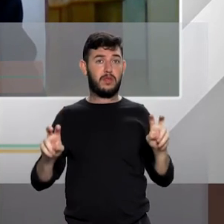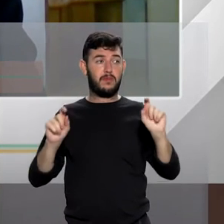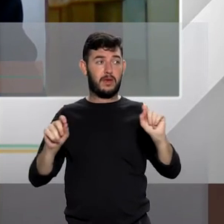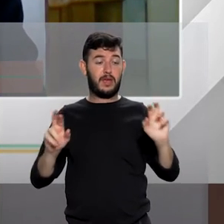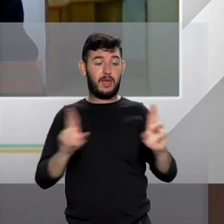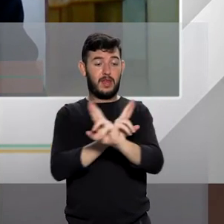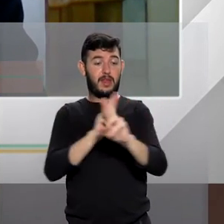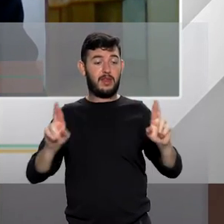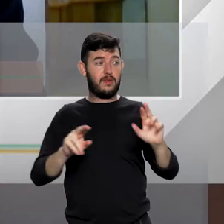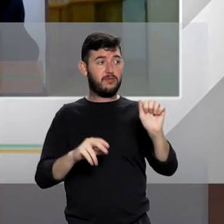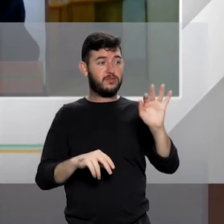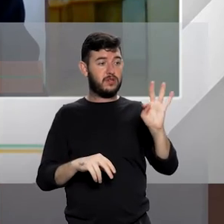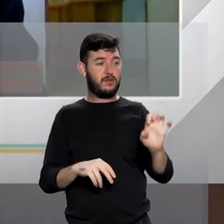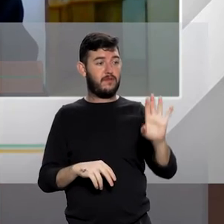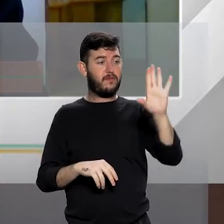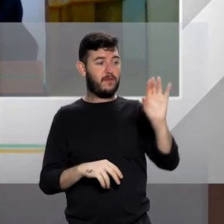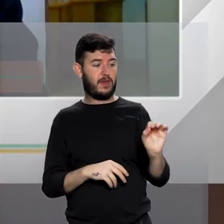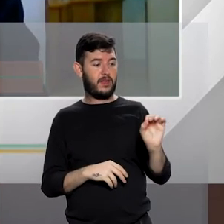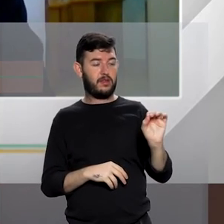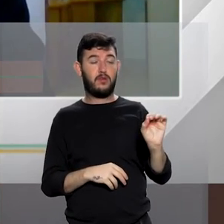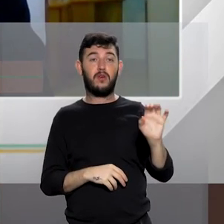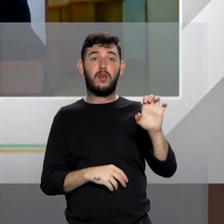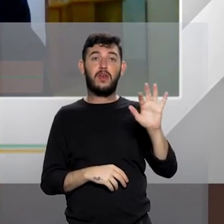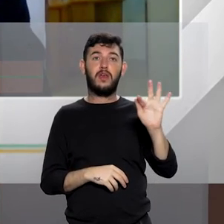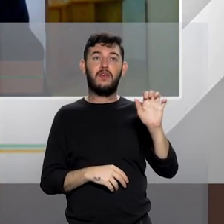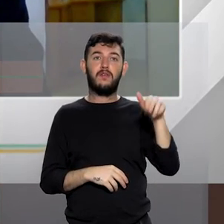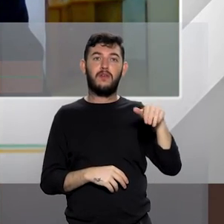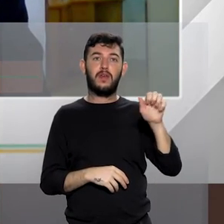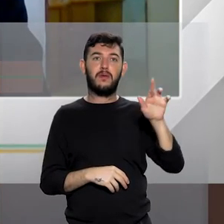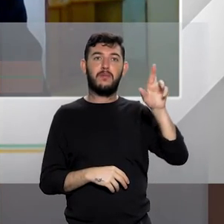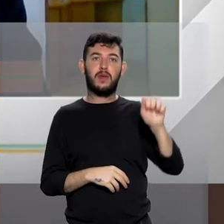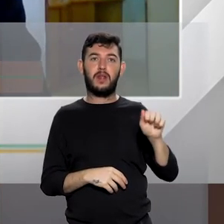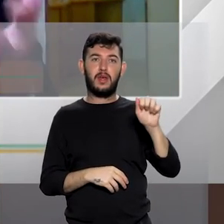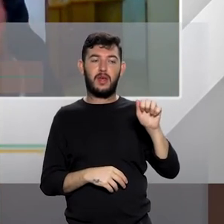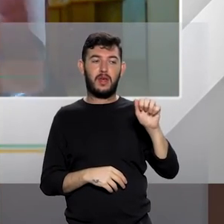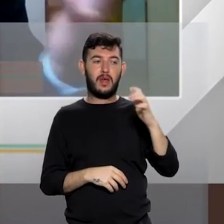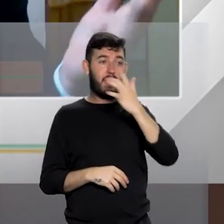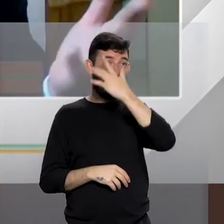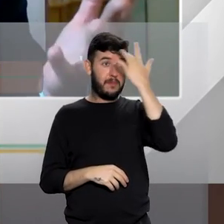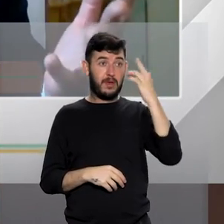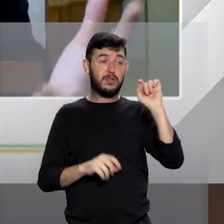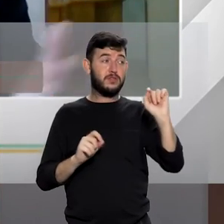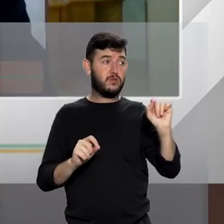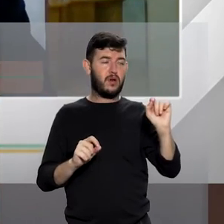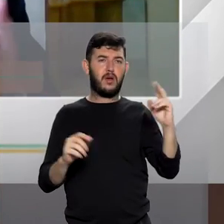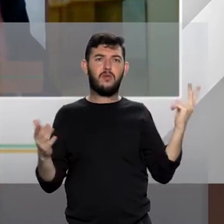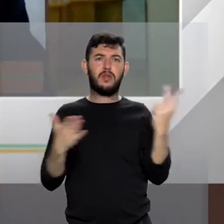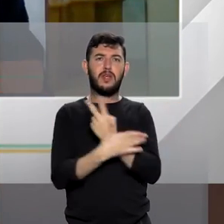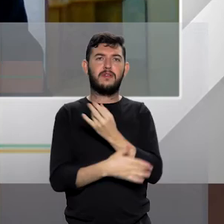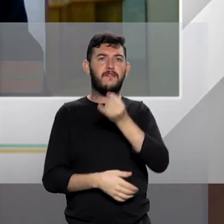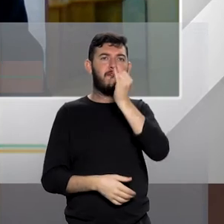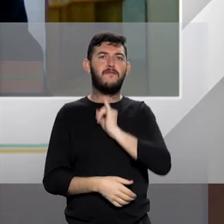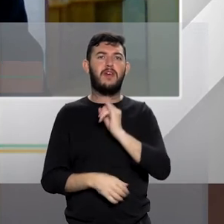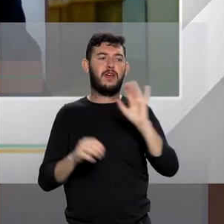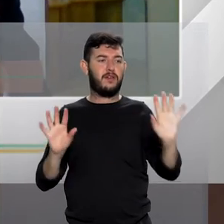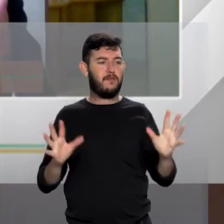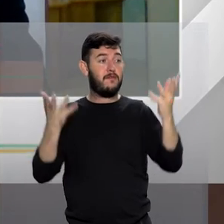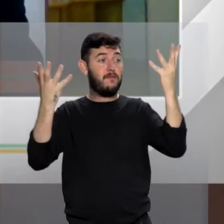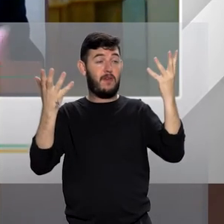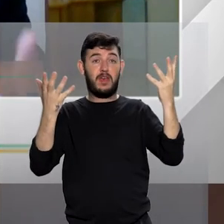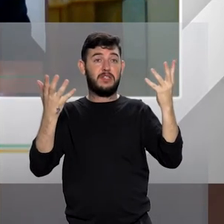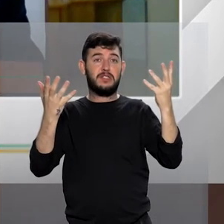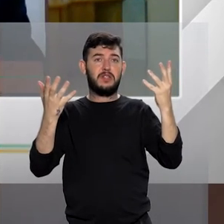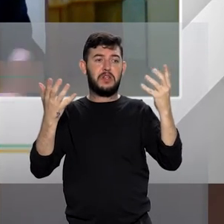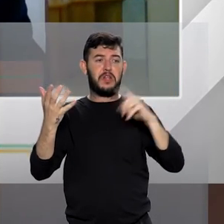efêmeras. A pessoa fica uma única vez com a outra ali numa festa, não é nada sério, não é nada duradouro,